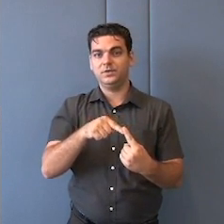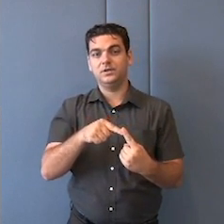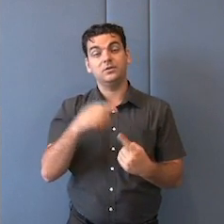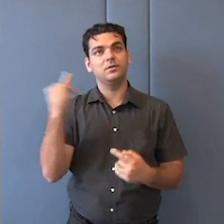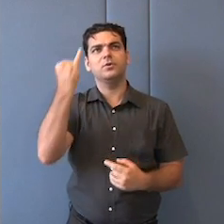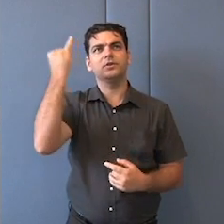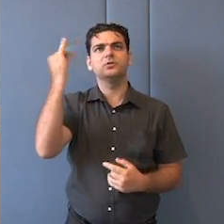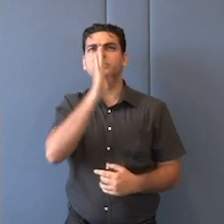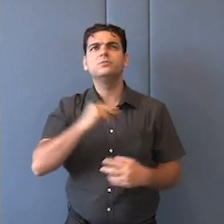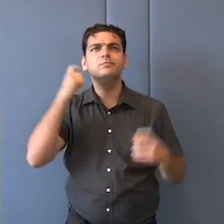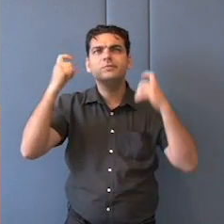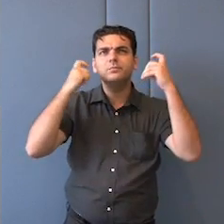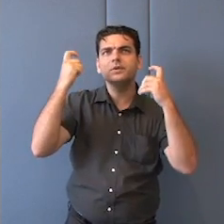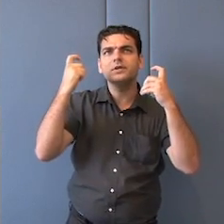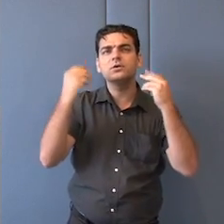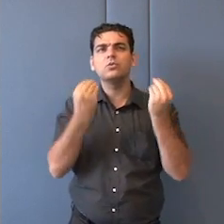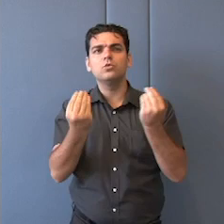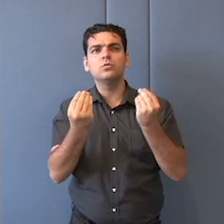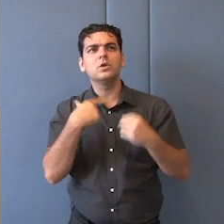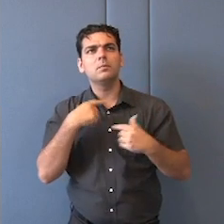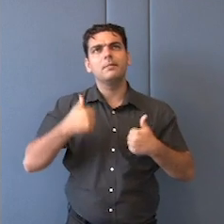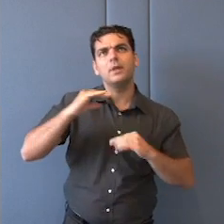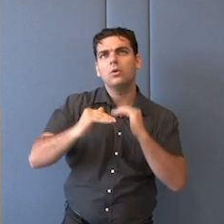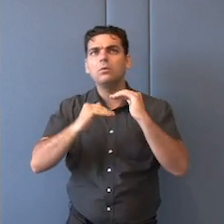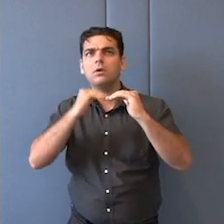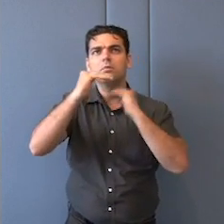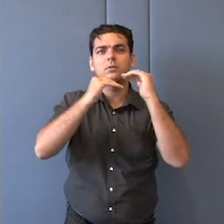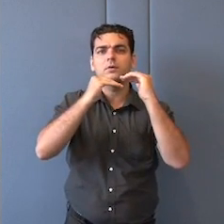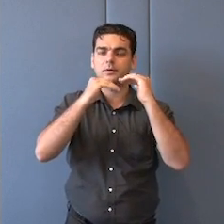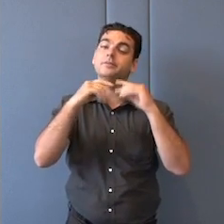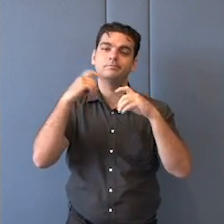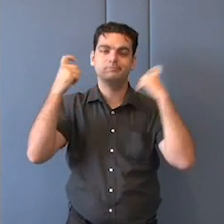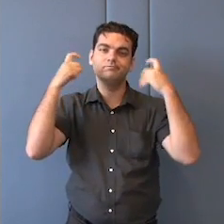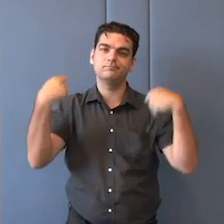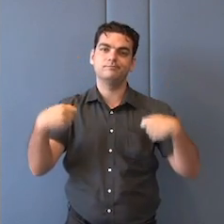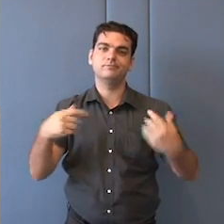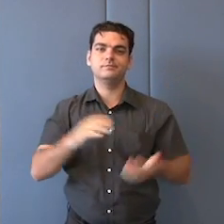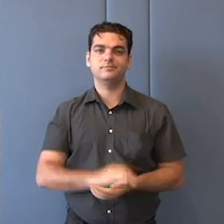lugar em que colocam esse princípio, os constituintes.